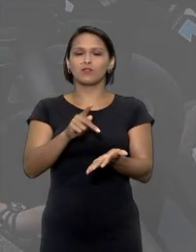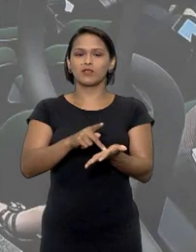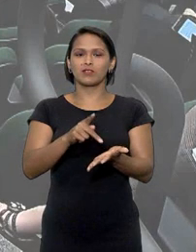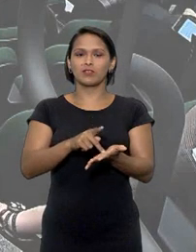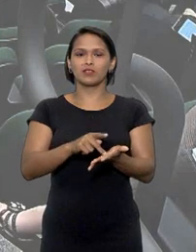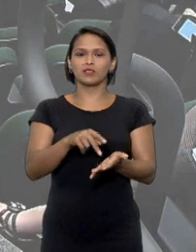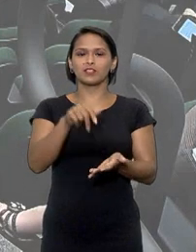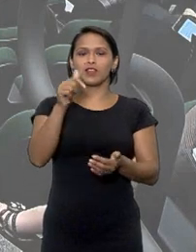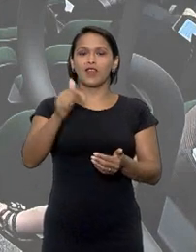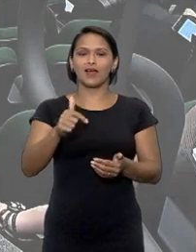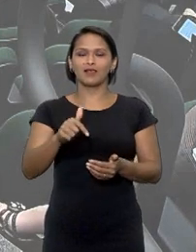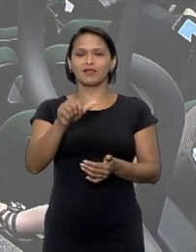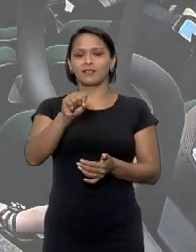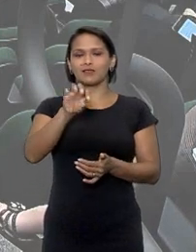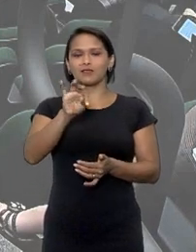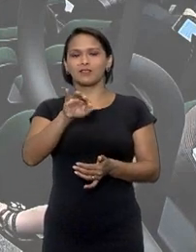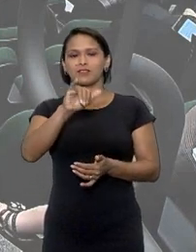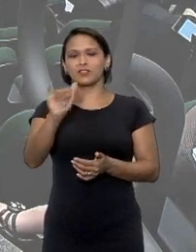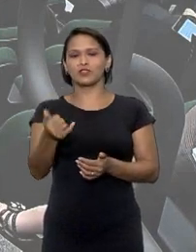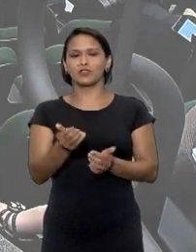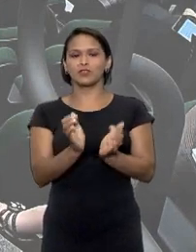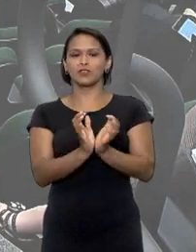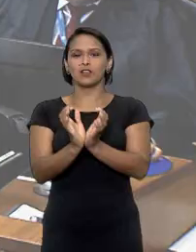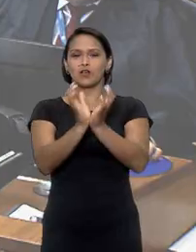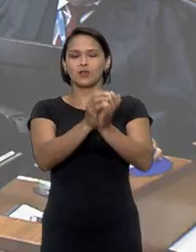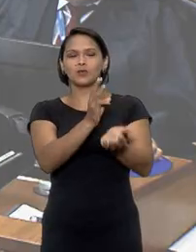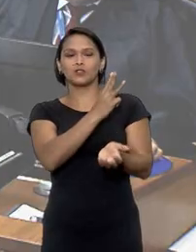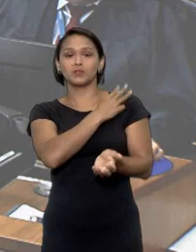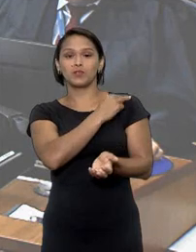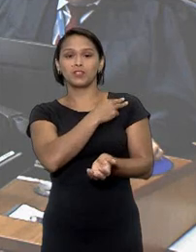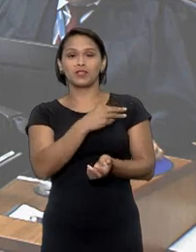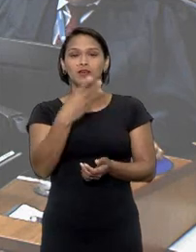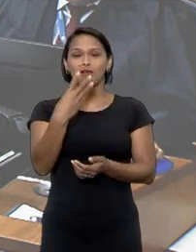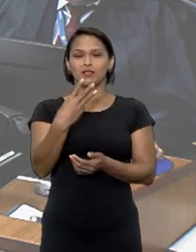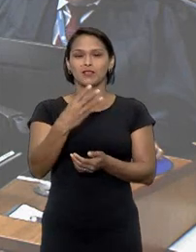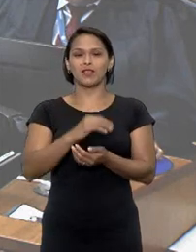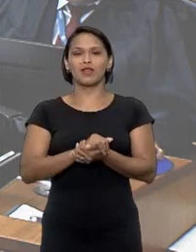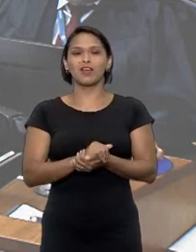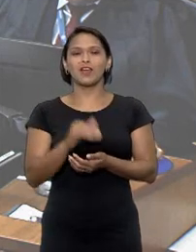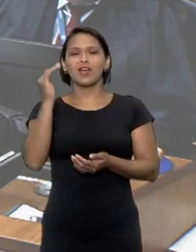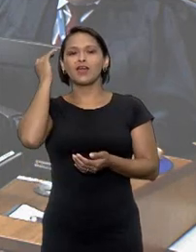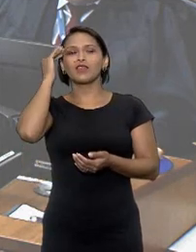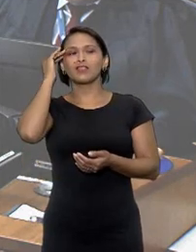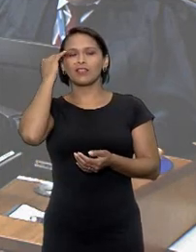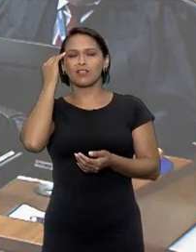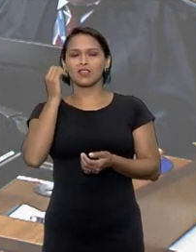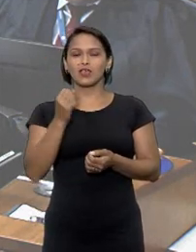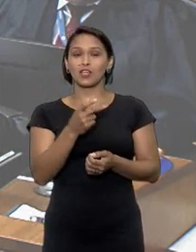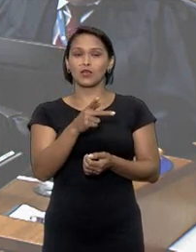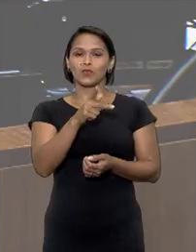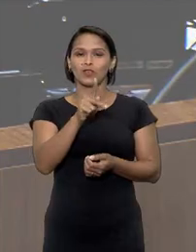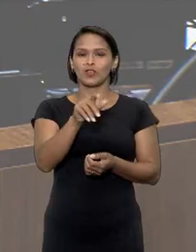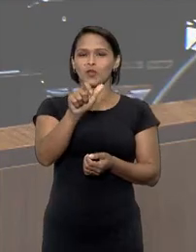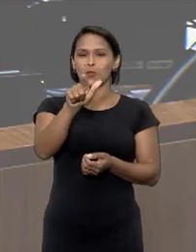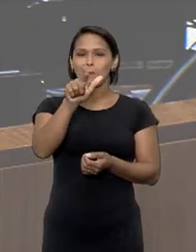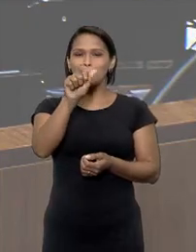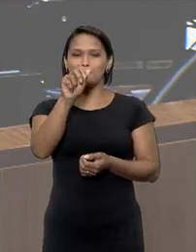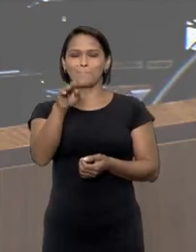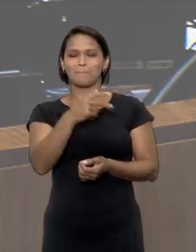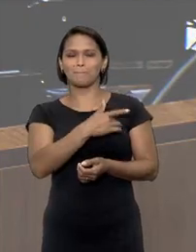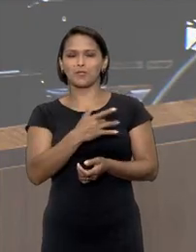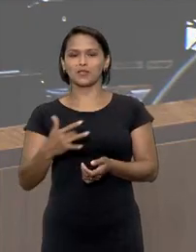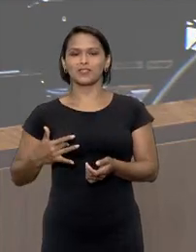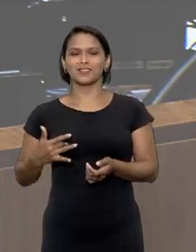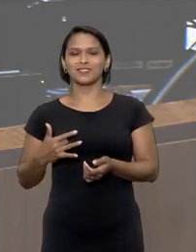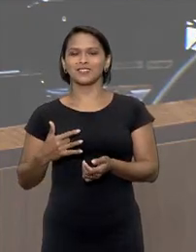no STJ os ministros da terceira turma entenderam que a negativa do plano é abusiva a relatora